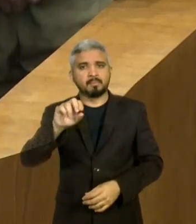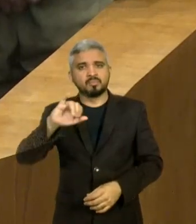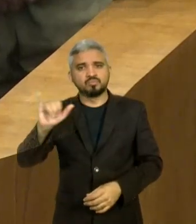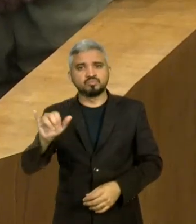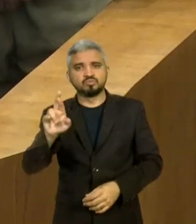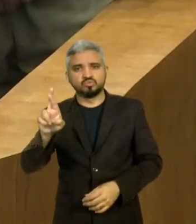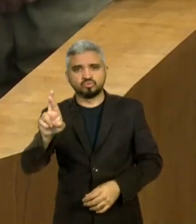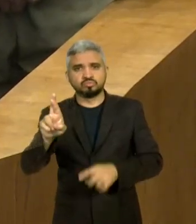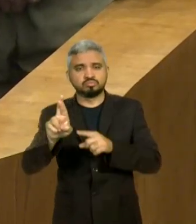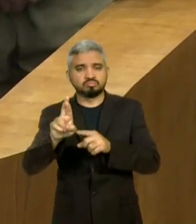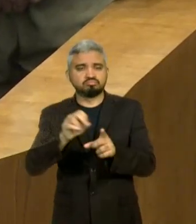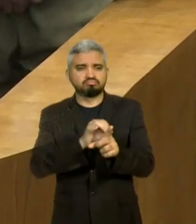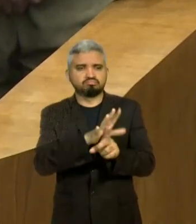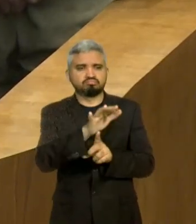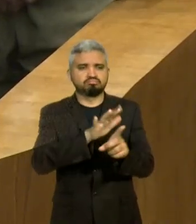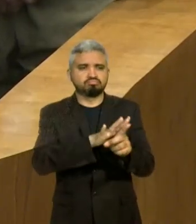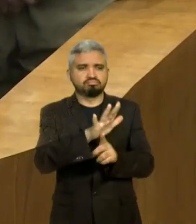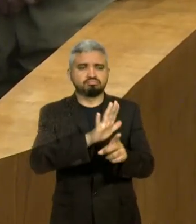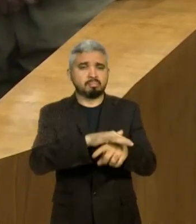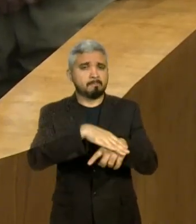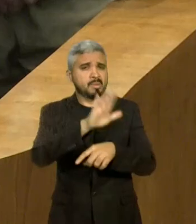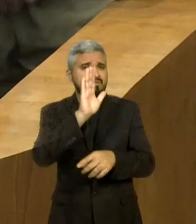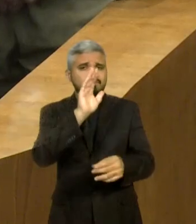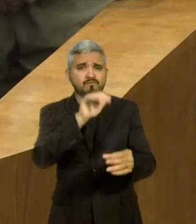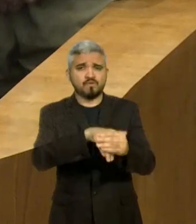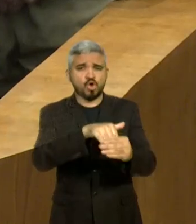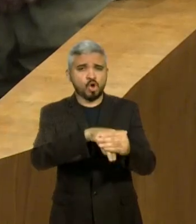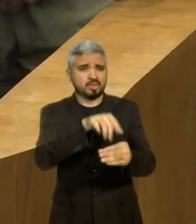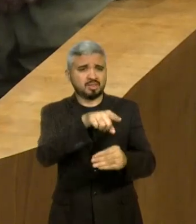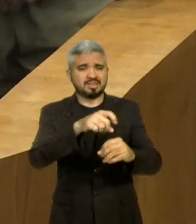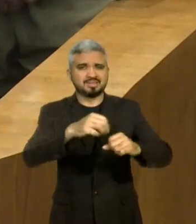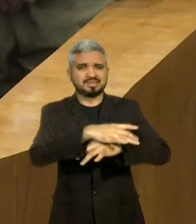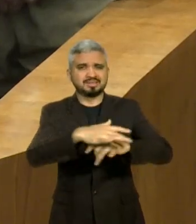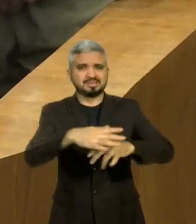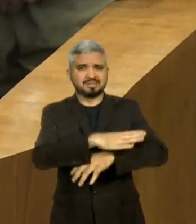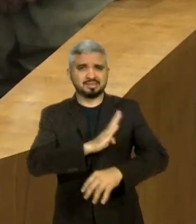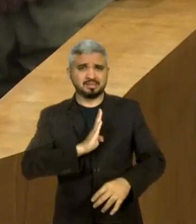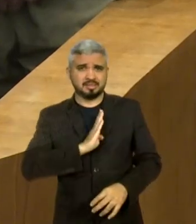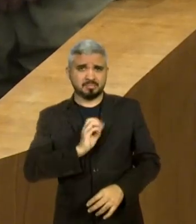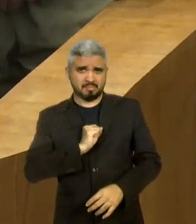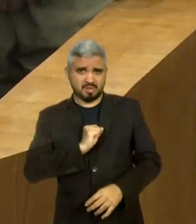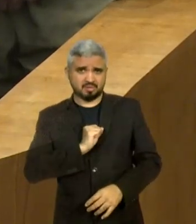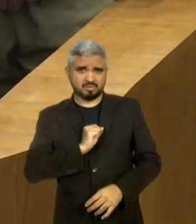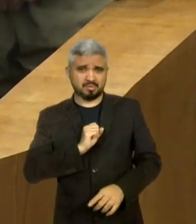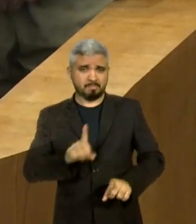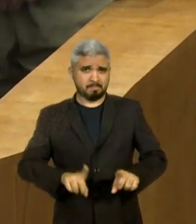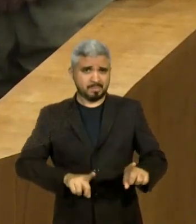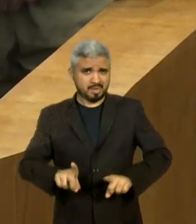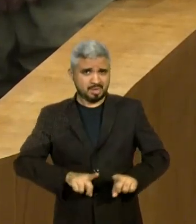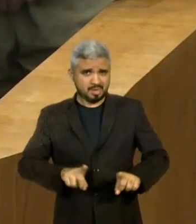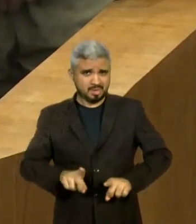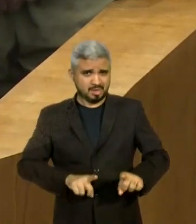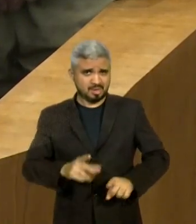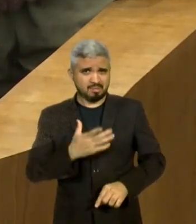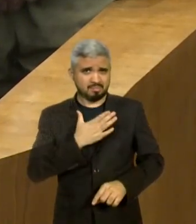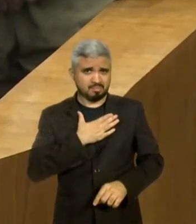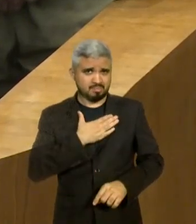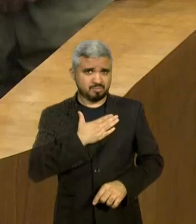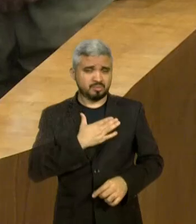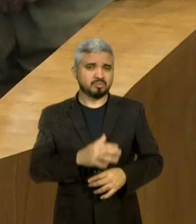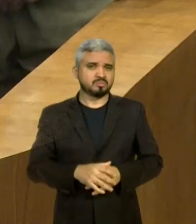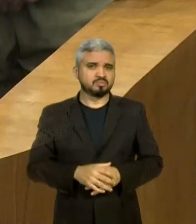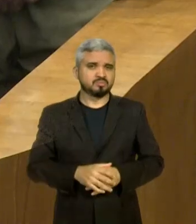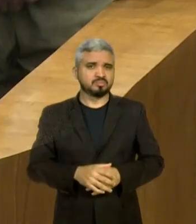votado da cidade de Balsas, que é um primo, que é um irmão que eu tenho e que é,